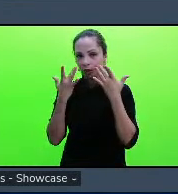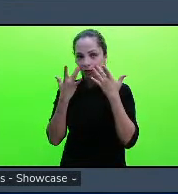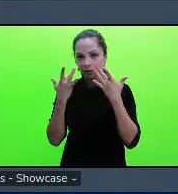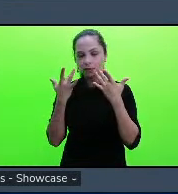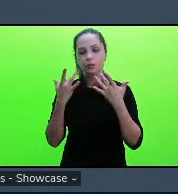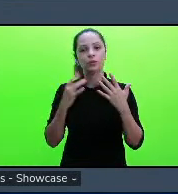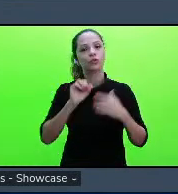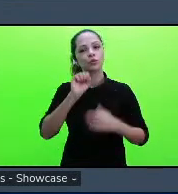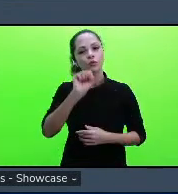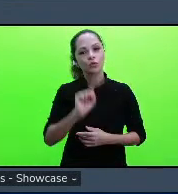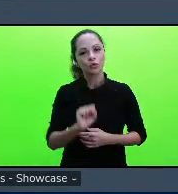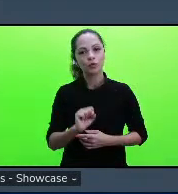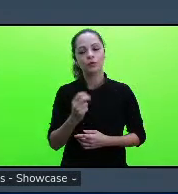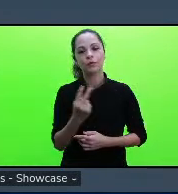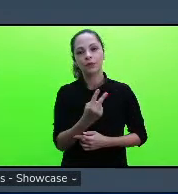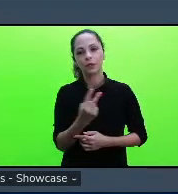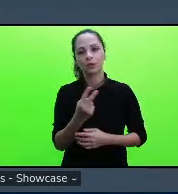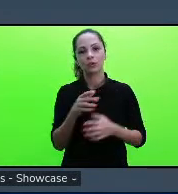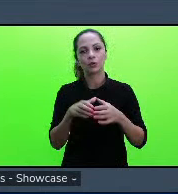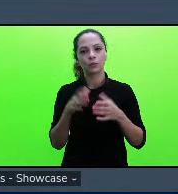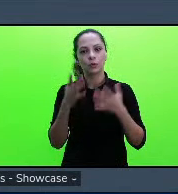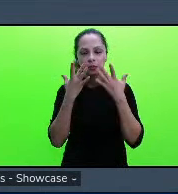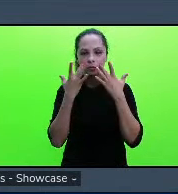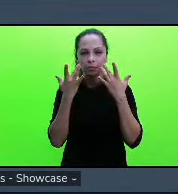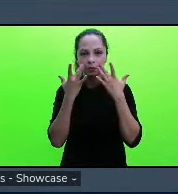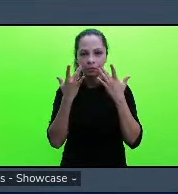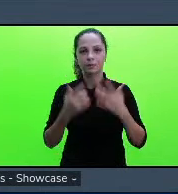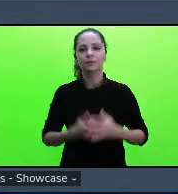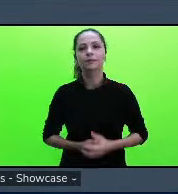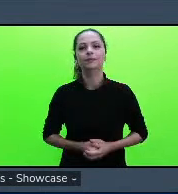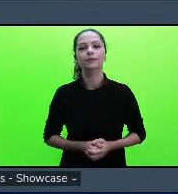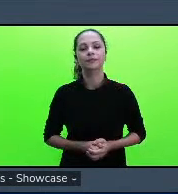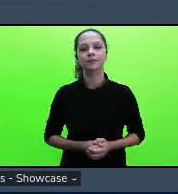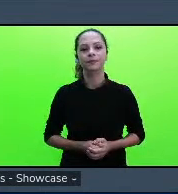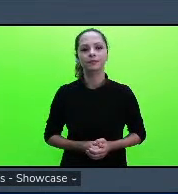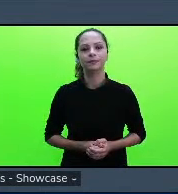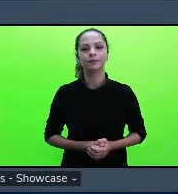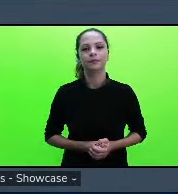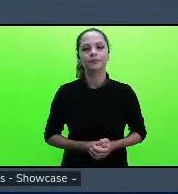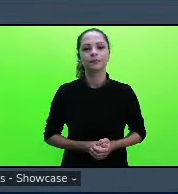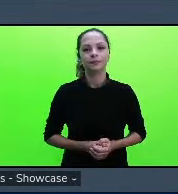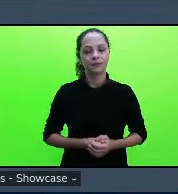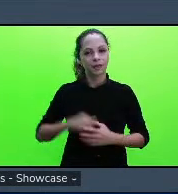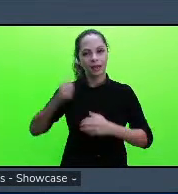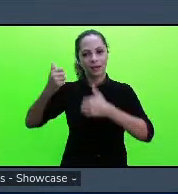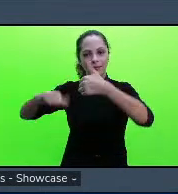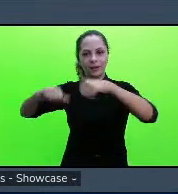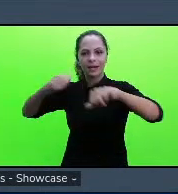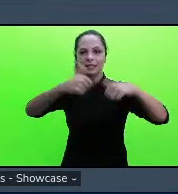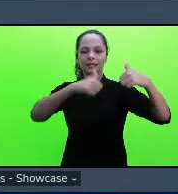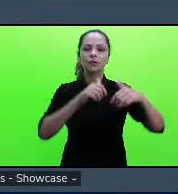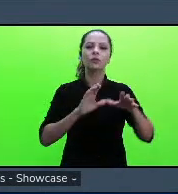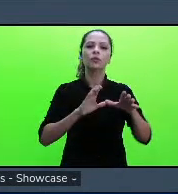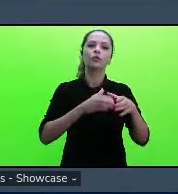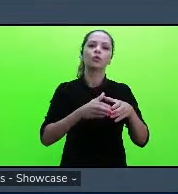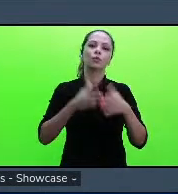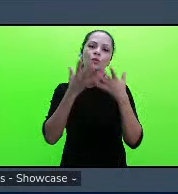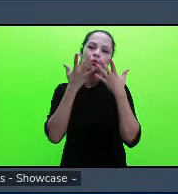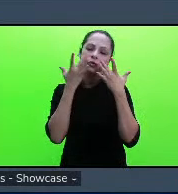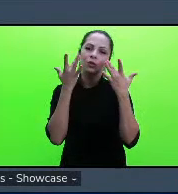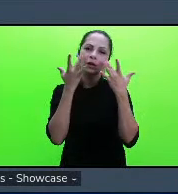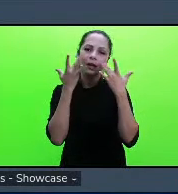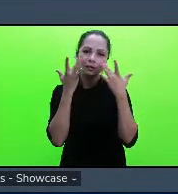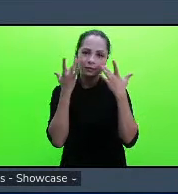sul 22 essa variação de quantidade de grupos de teatro se deve